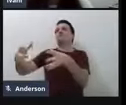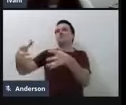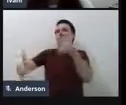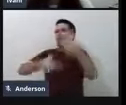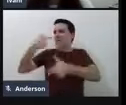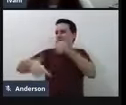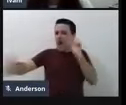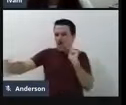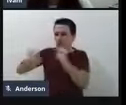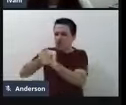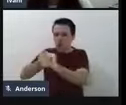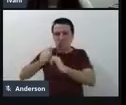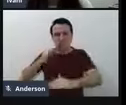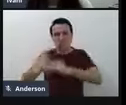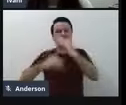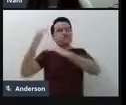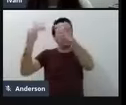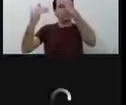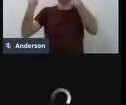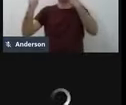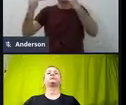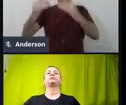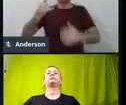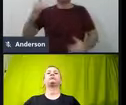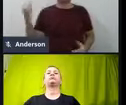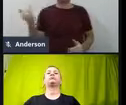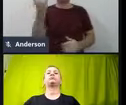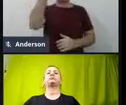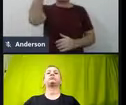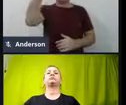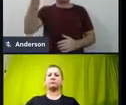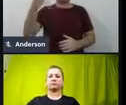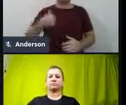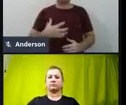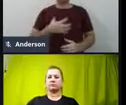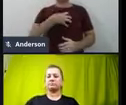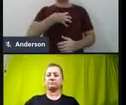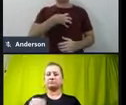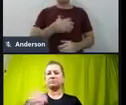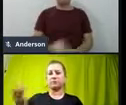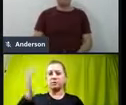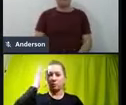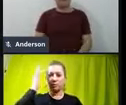e isso não tem preço, assim, né, então, eu acho que é isso, né,